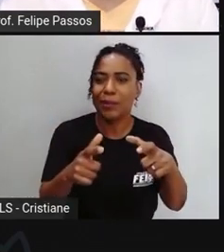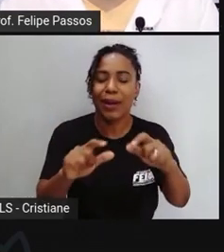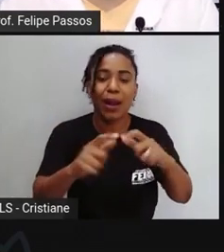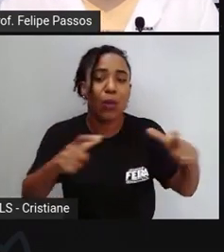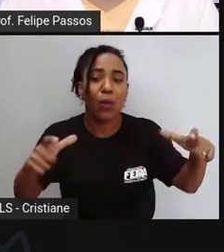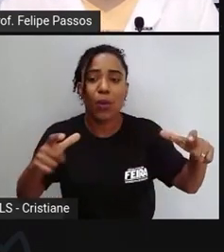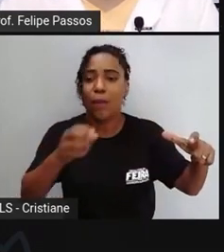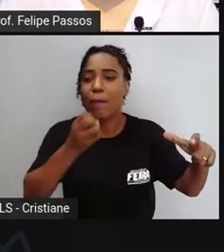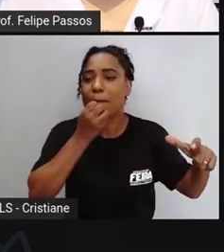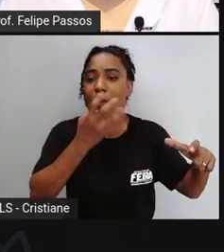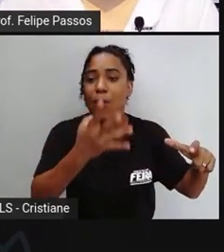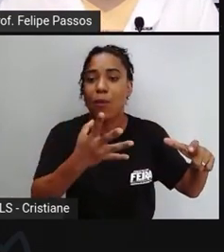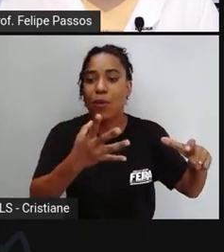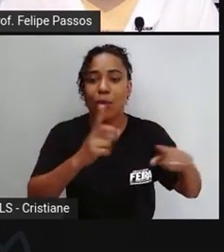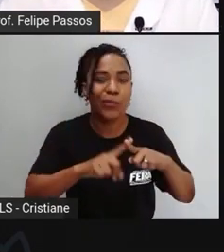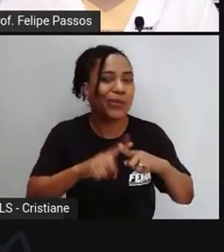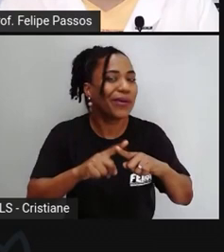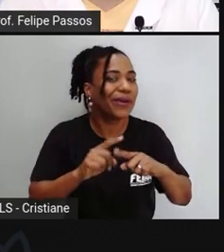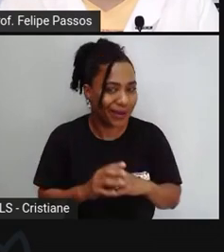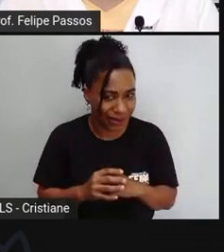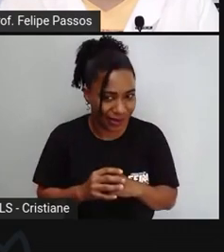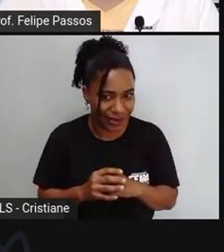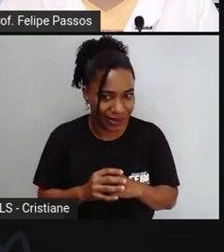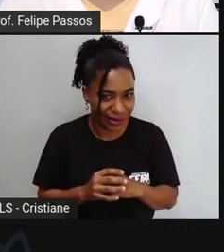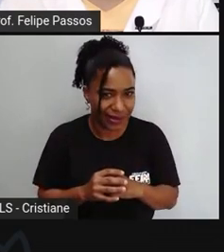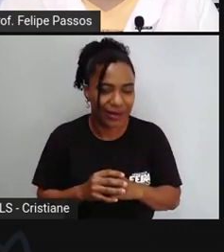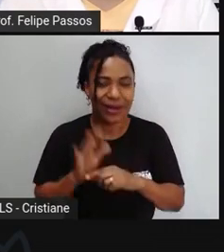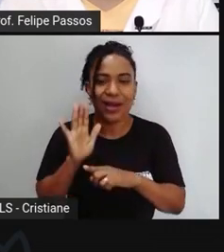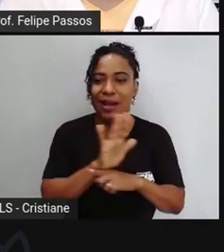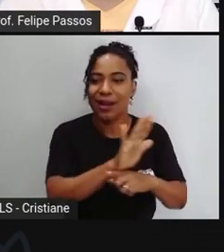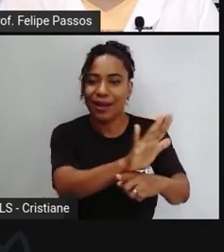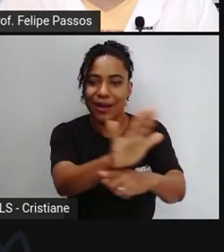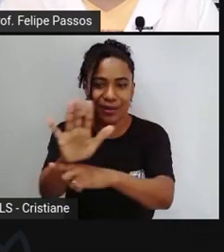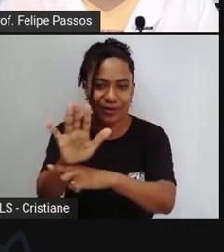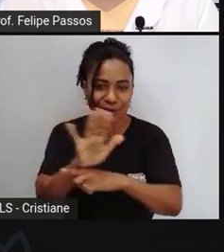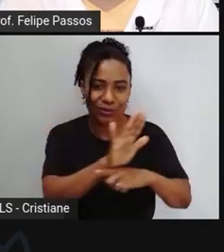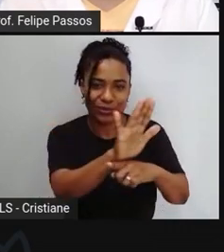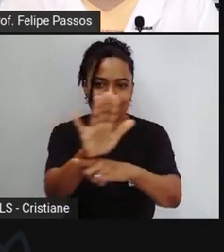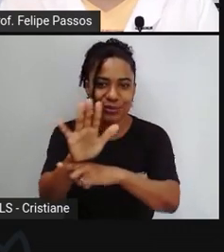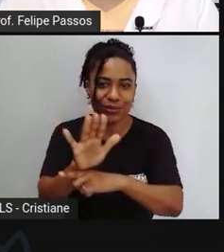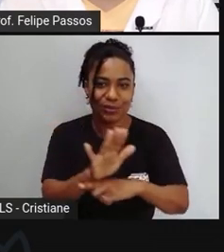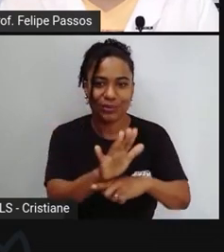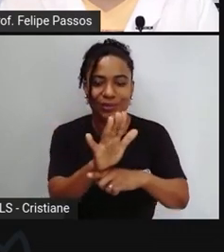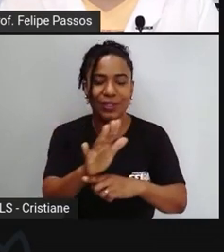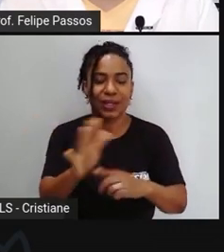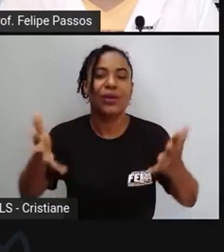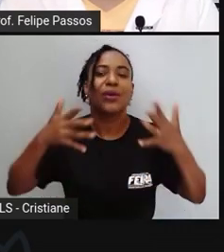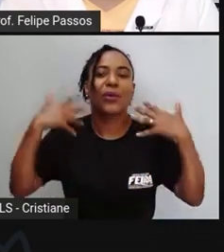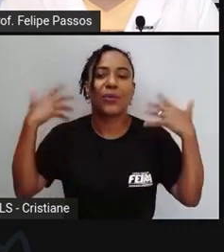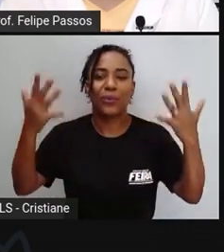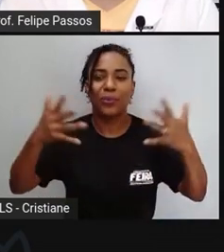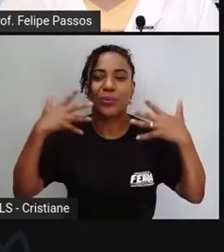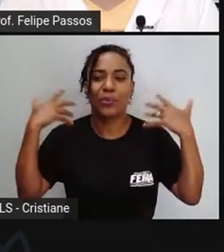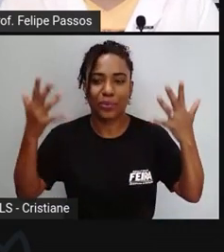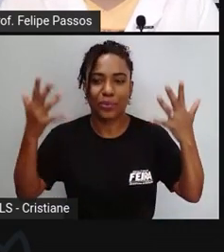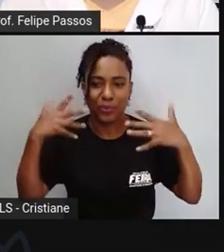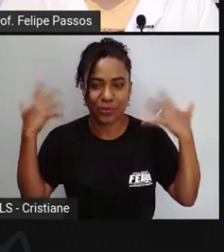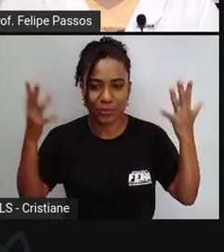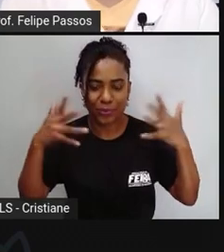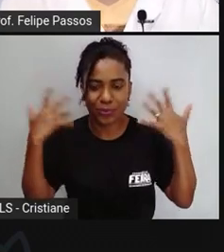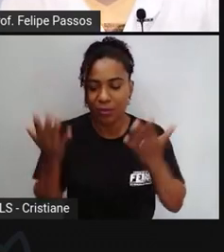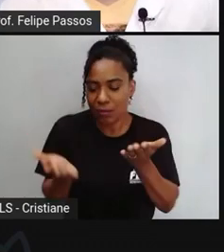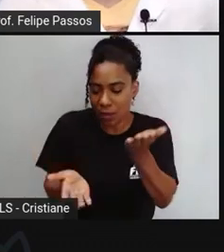ou não tenha água, mas eles estão lá para o